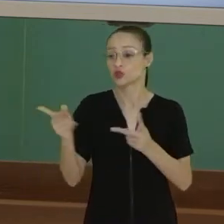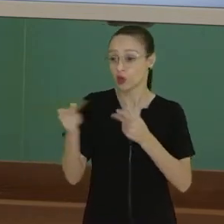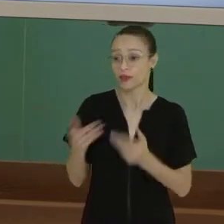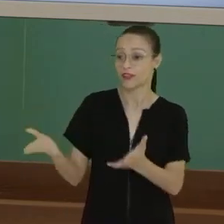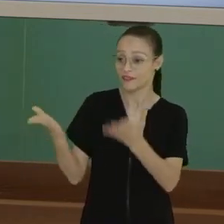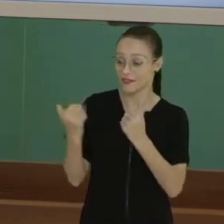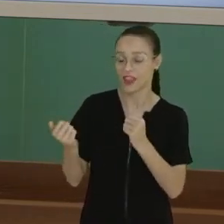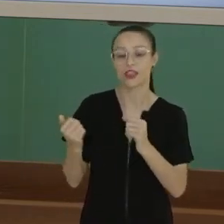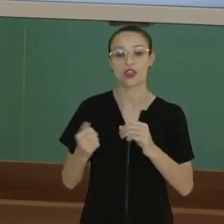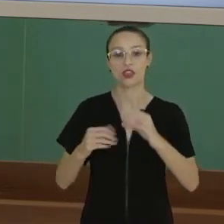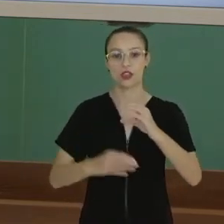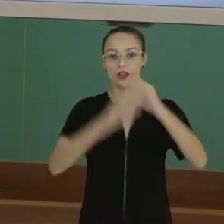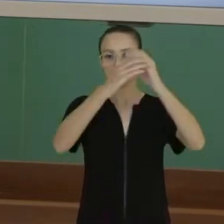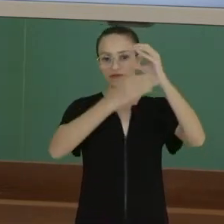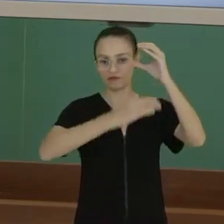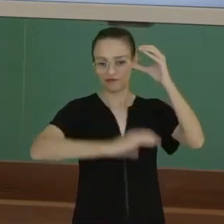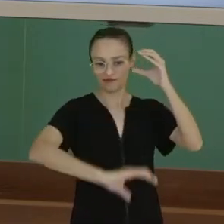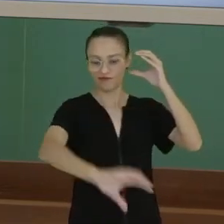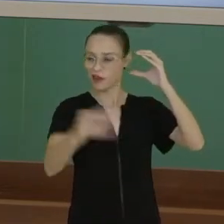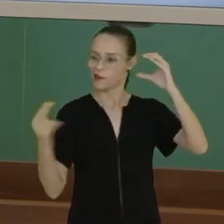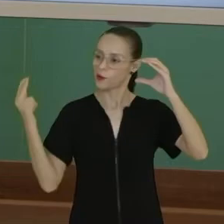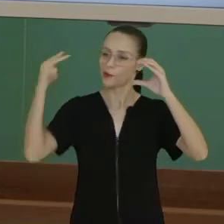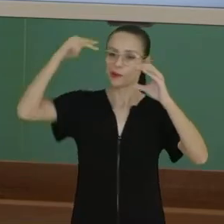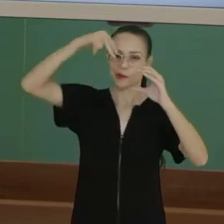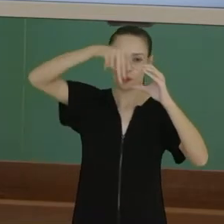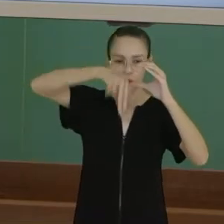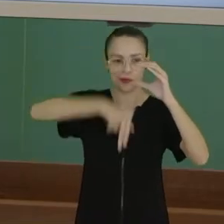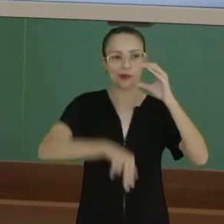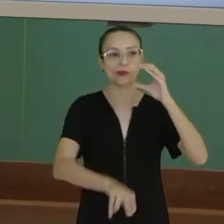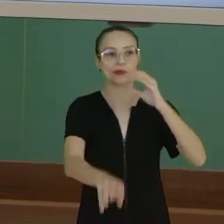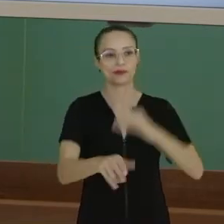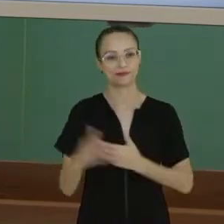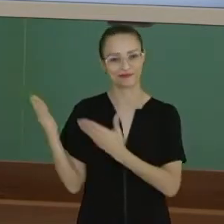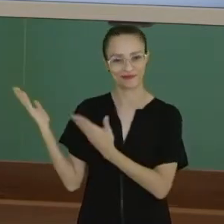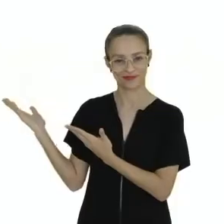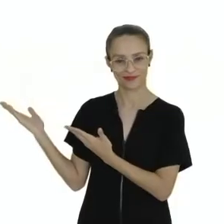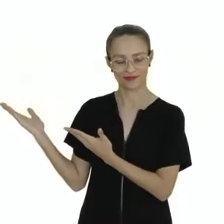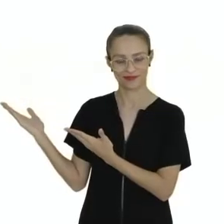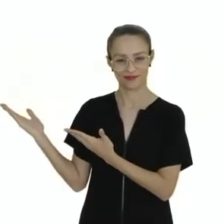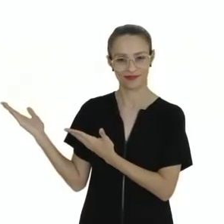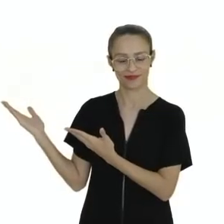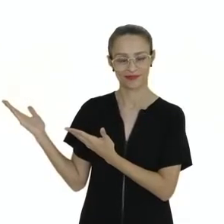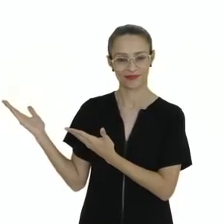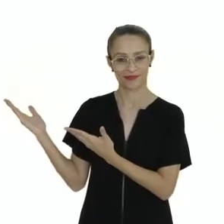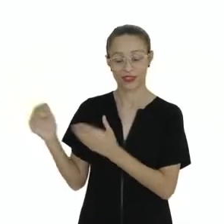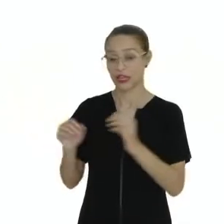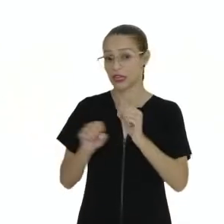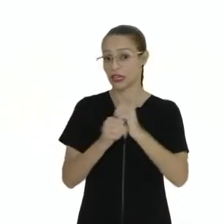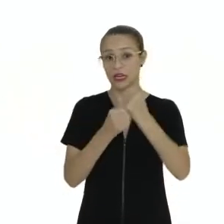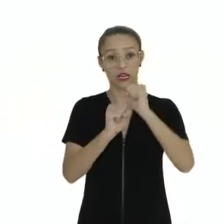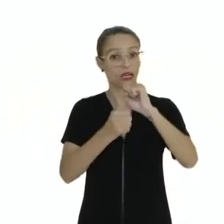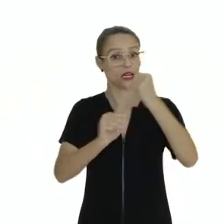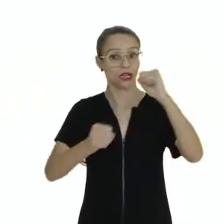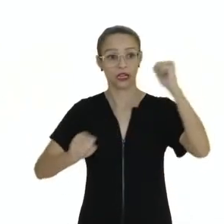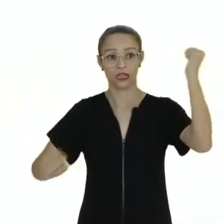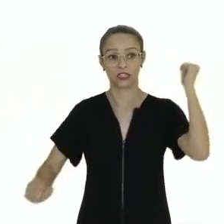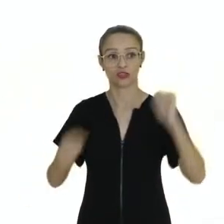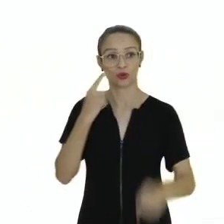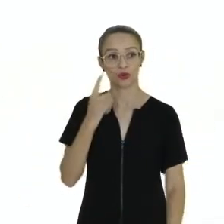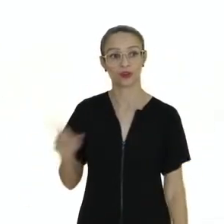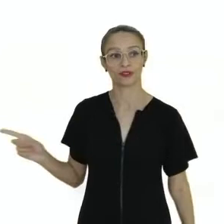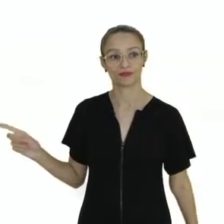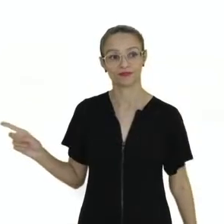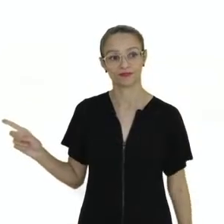participarem ativamente da obra. Então, olha aqui, né? É uma obra gigantesca. Olha o tamanho do Valério